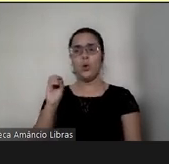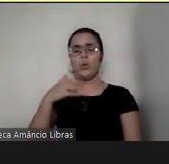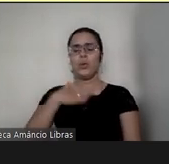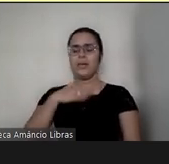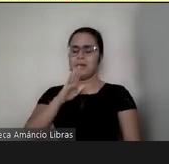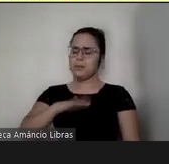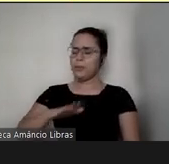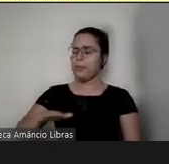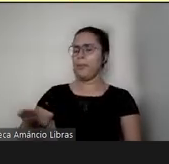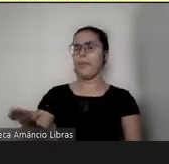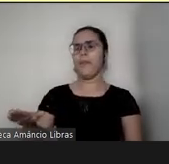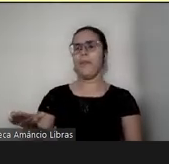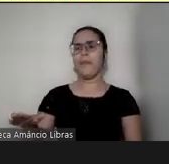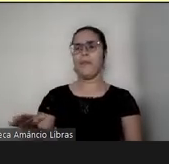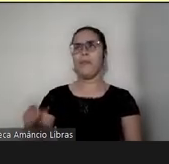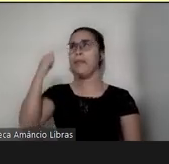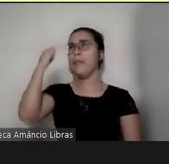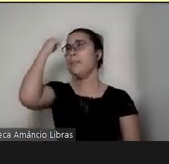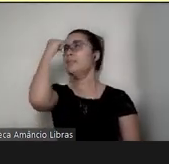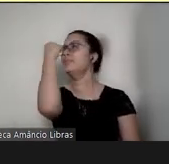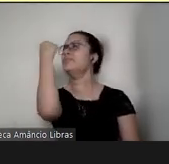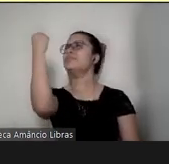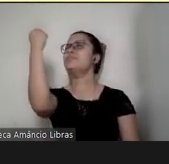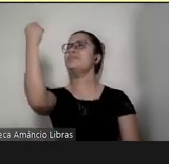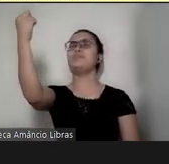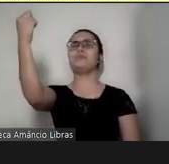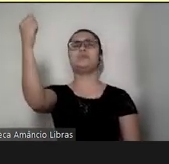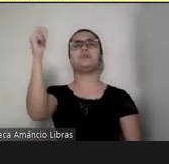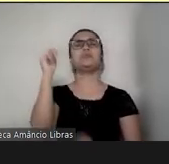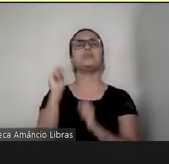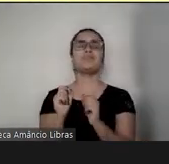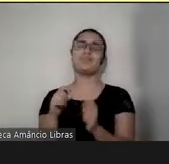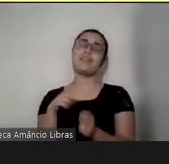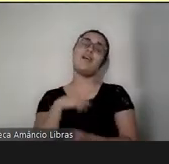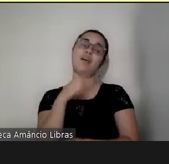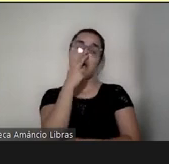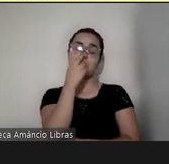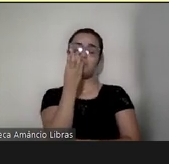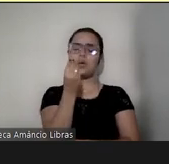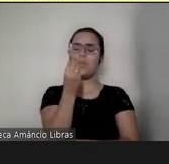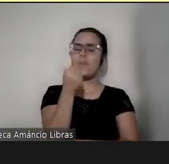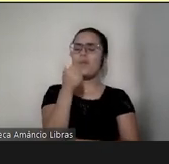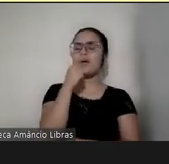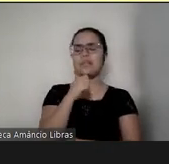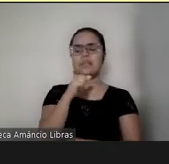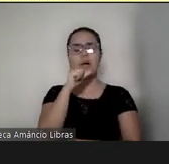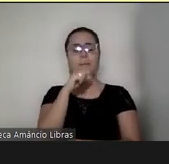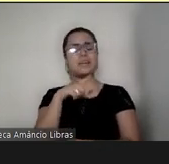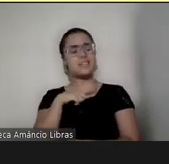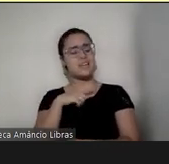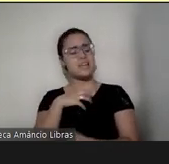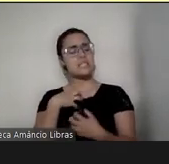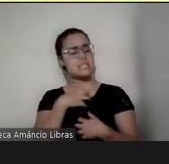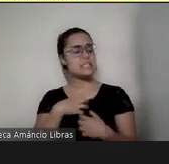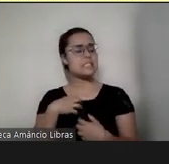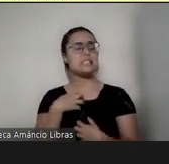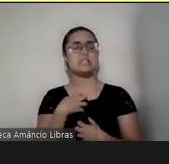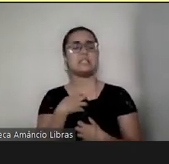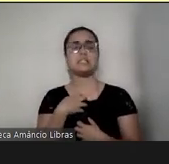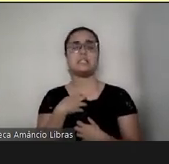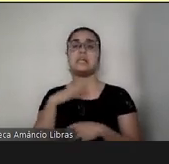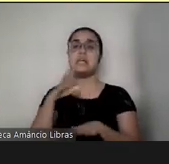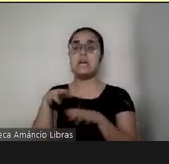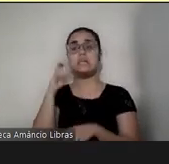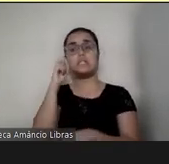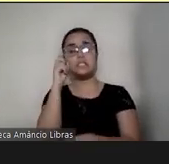idealizada, eu acredito que muitas de vocês também tenham passado por isso, e, às vezes, é difícil a gente falar, né,